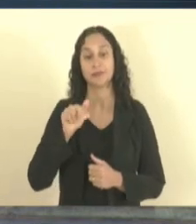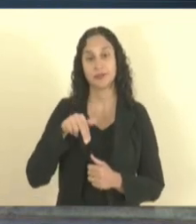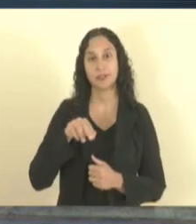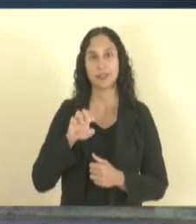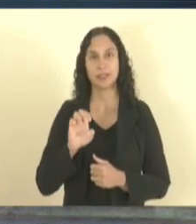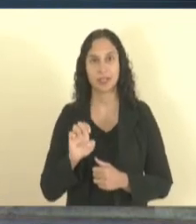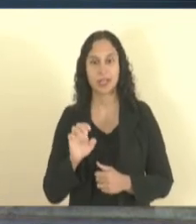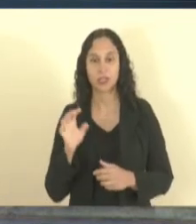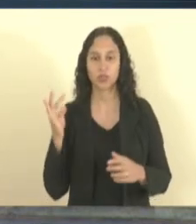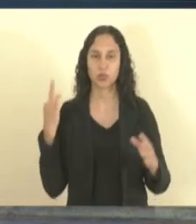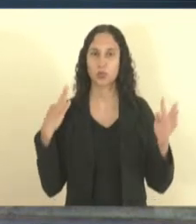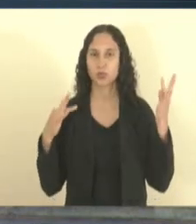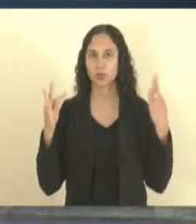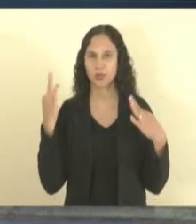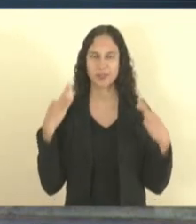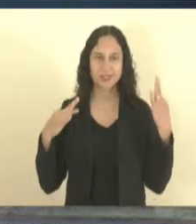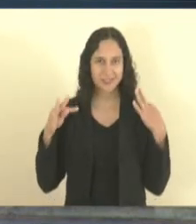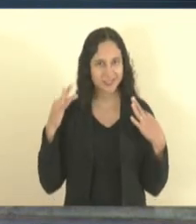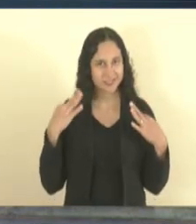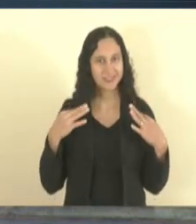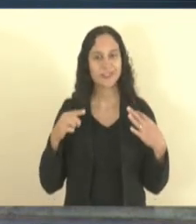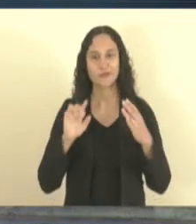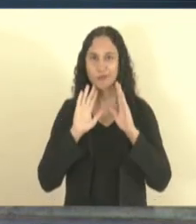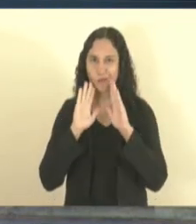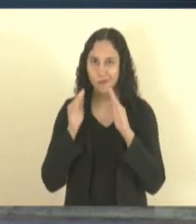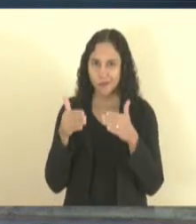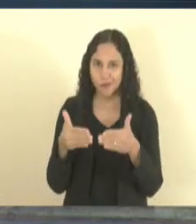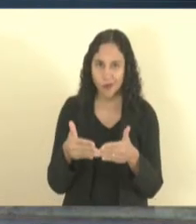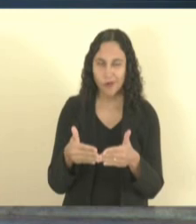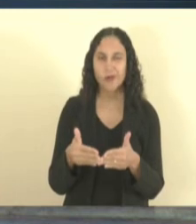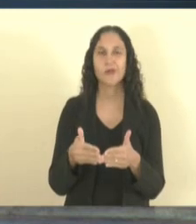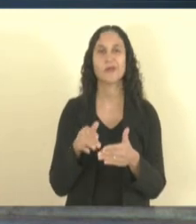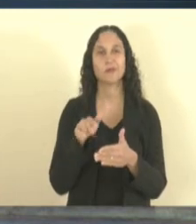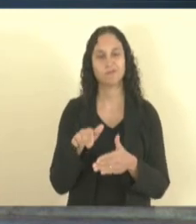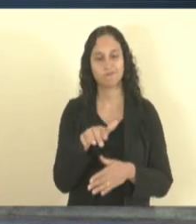nós estamos dando bastante ênfase nesse